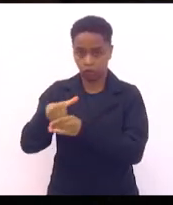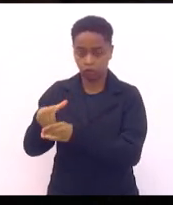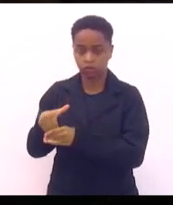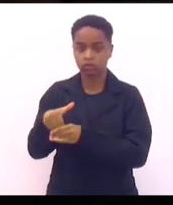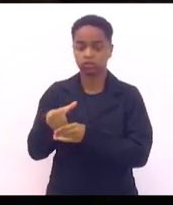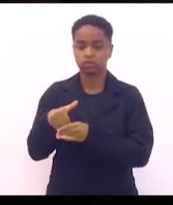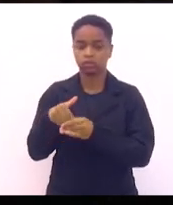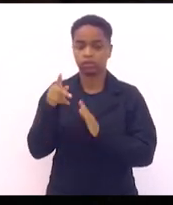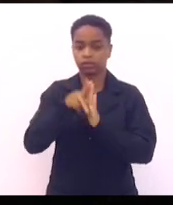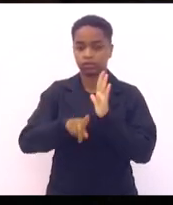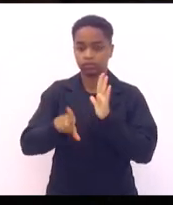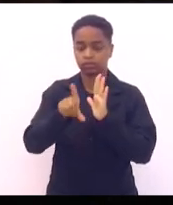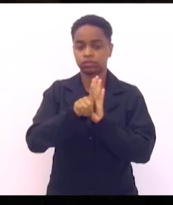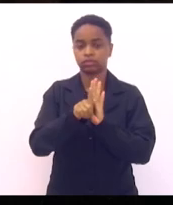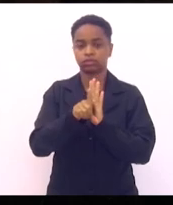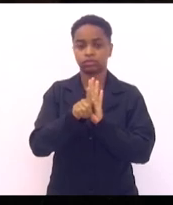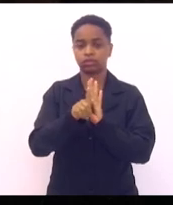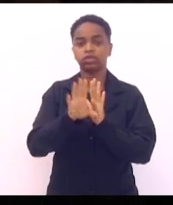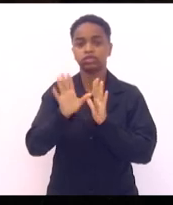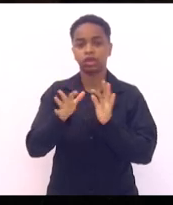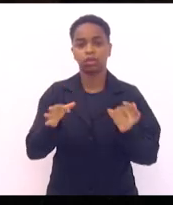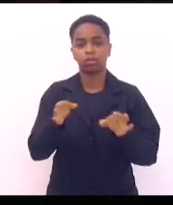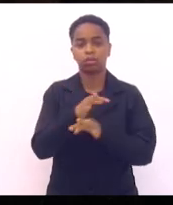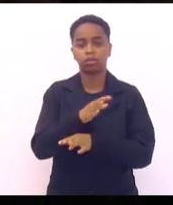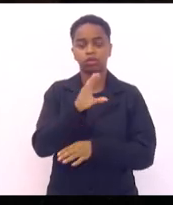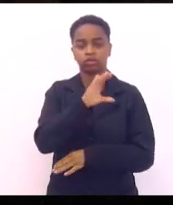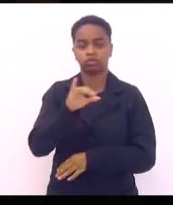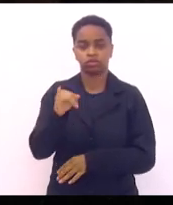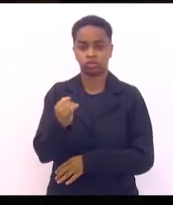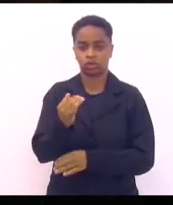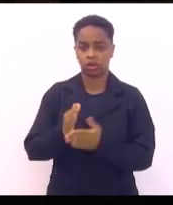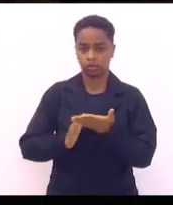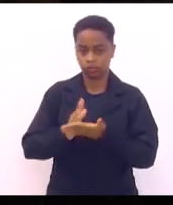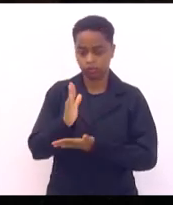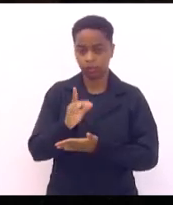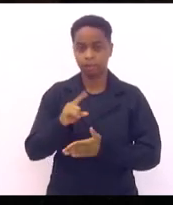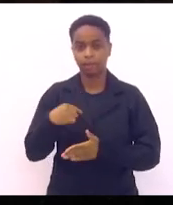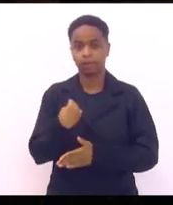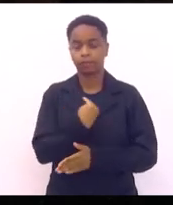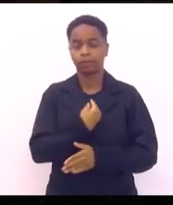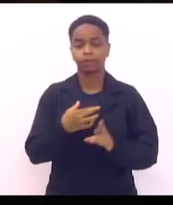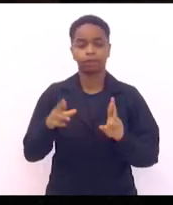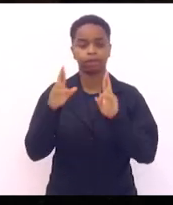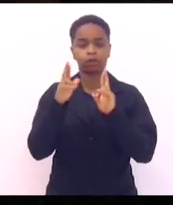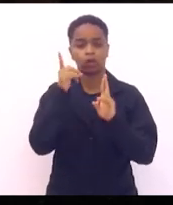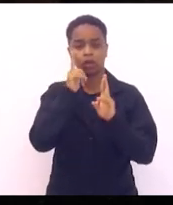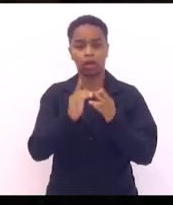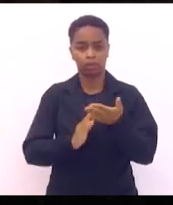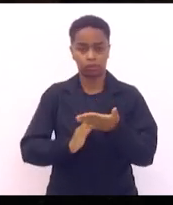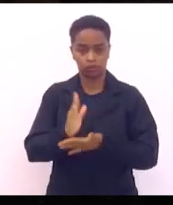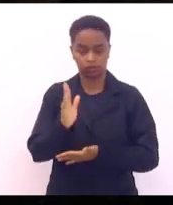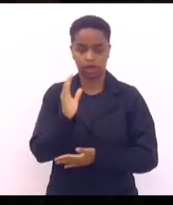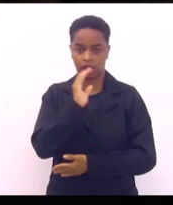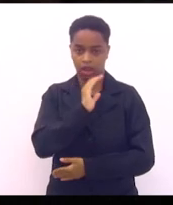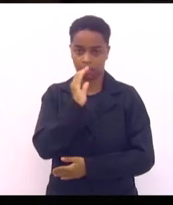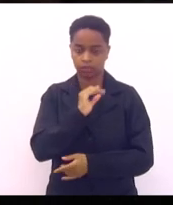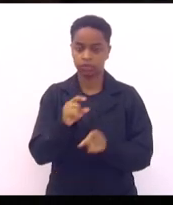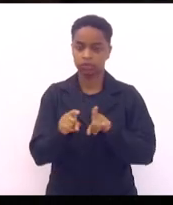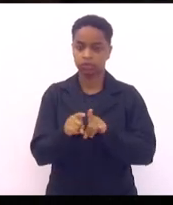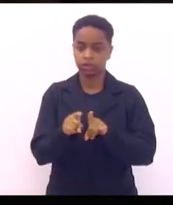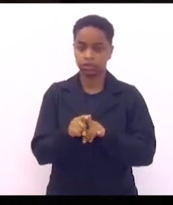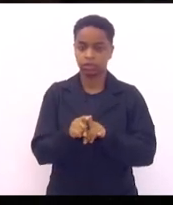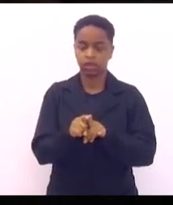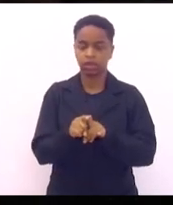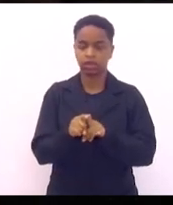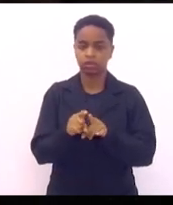desse projeto de lei já aprovado pela CCJ, que a gente consiga aprovar rapidamente isso e passar isso para as